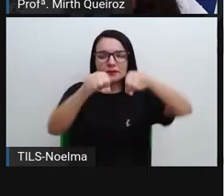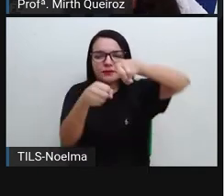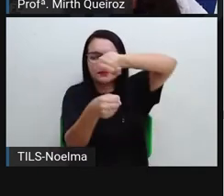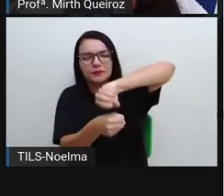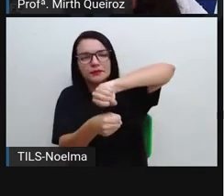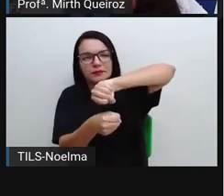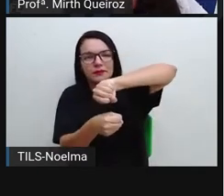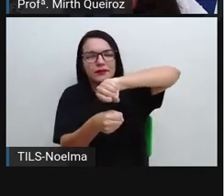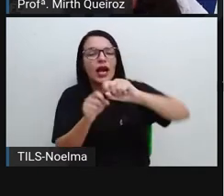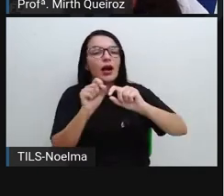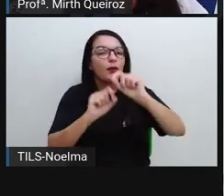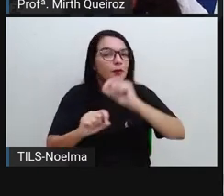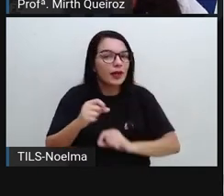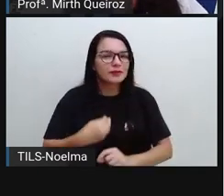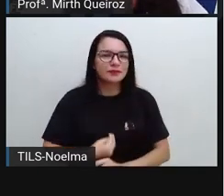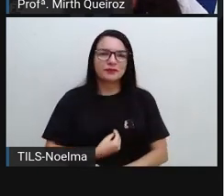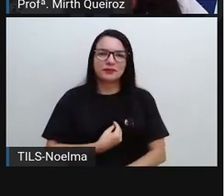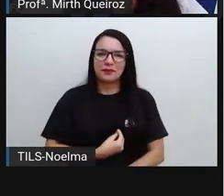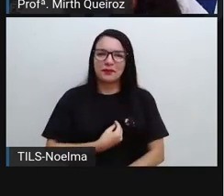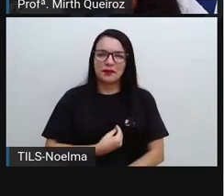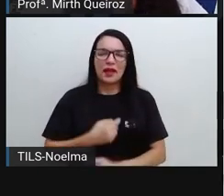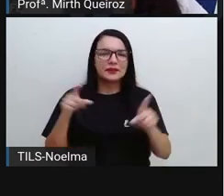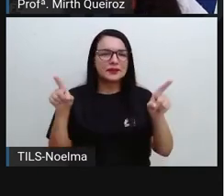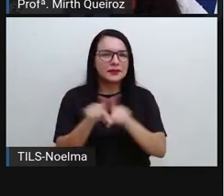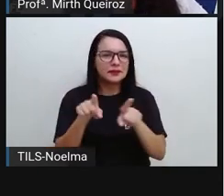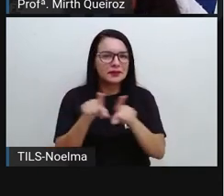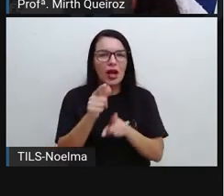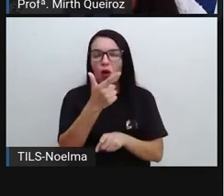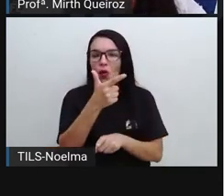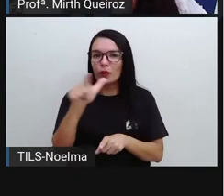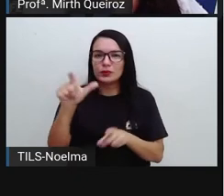Outro exemplo aí de poema visual.